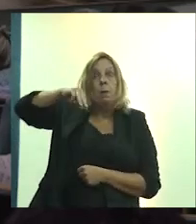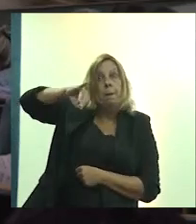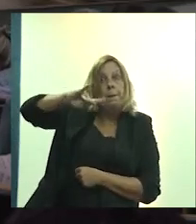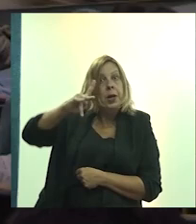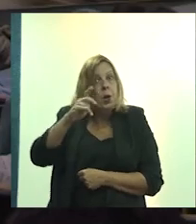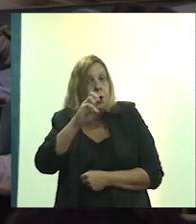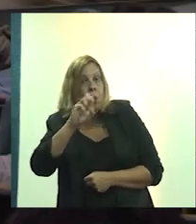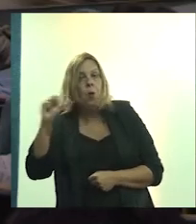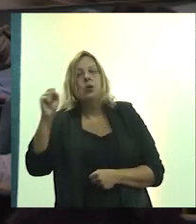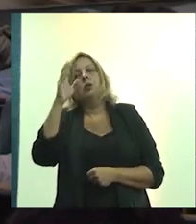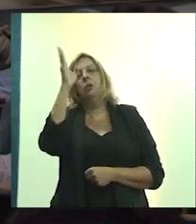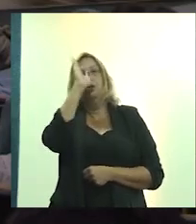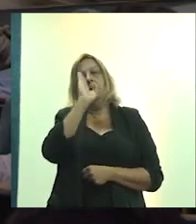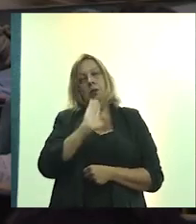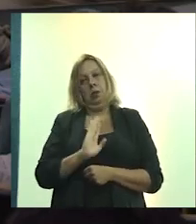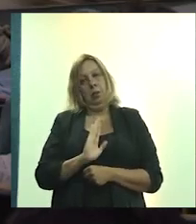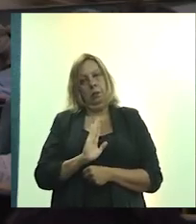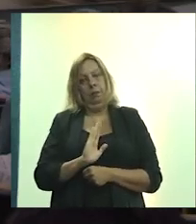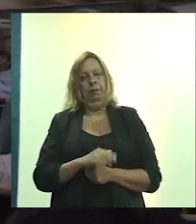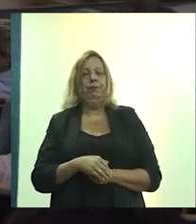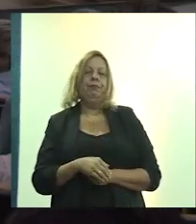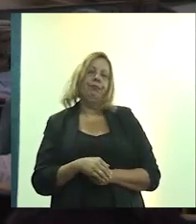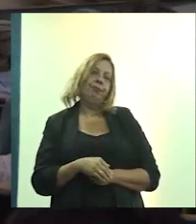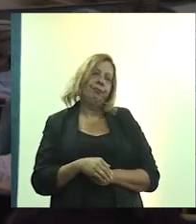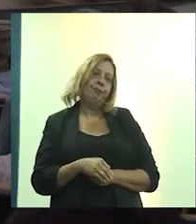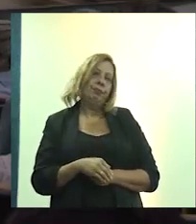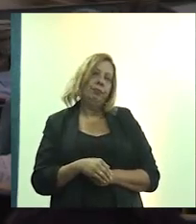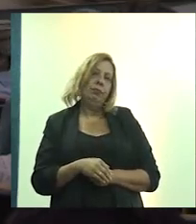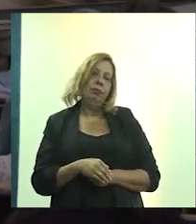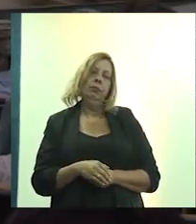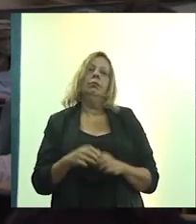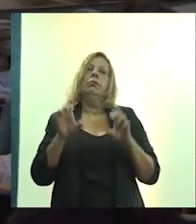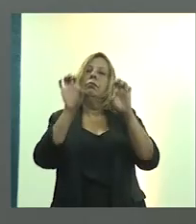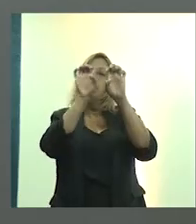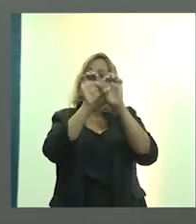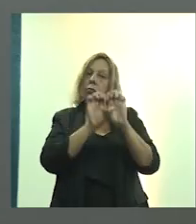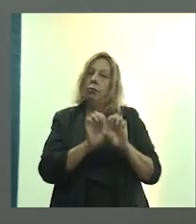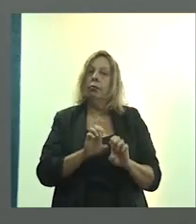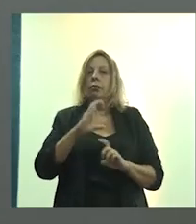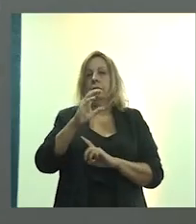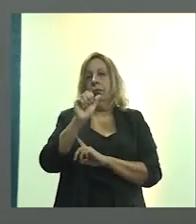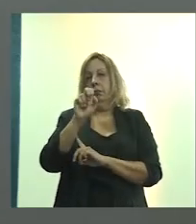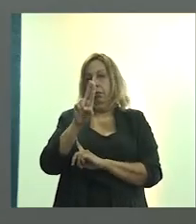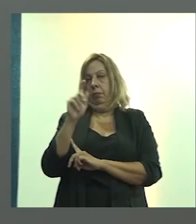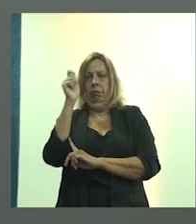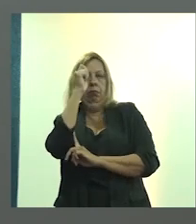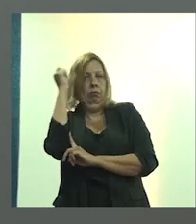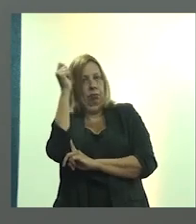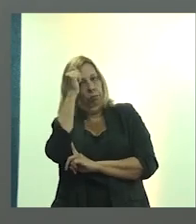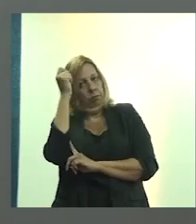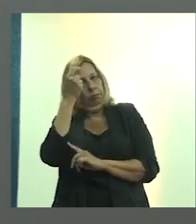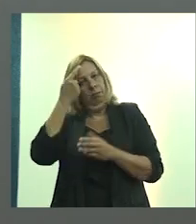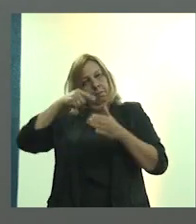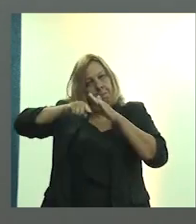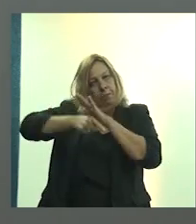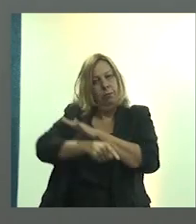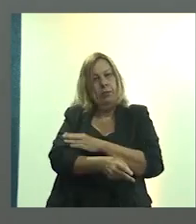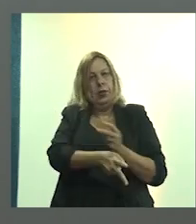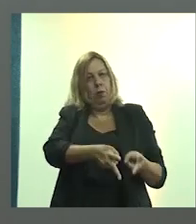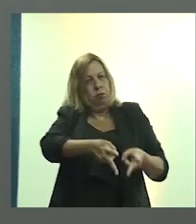O que é, como que está estruturado, e o Caldo Rio Grande do Sul procurou se aprofundar nesses assuntos, para poder